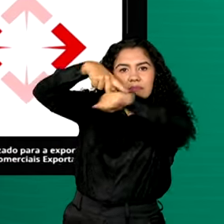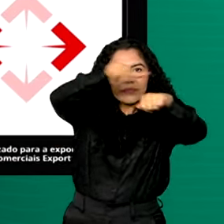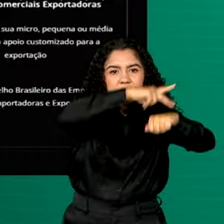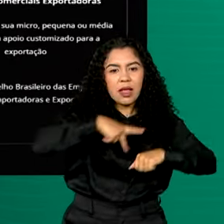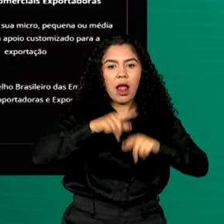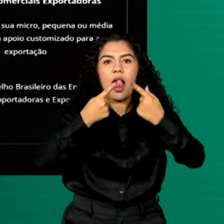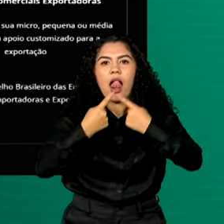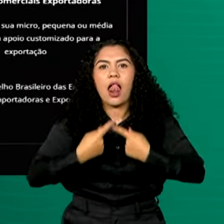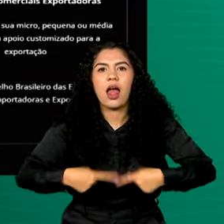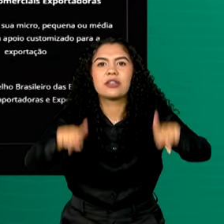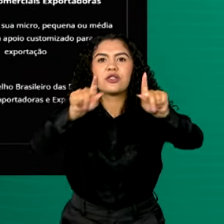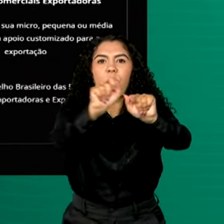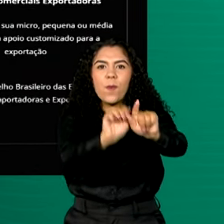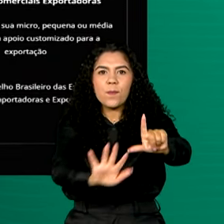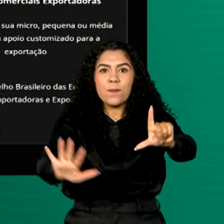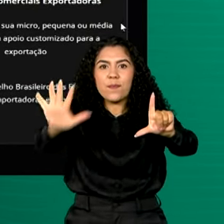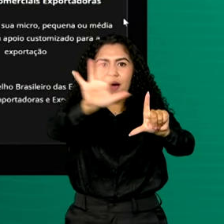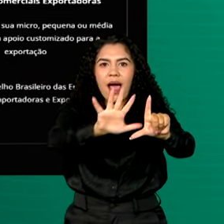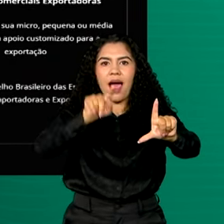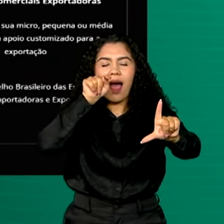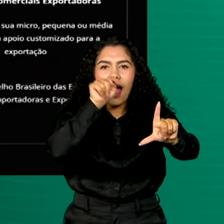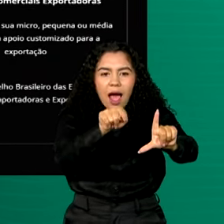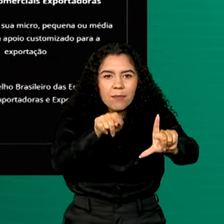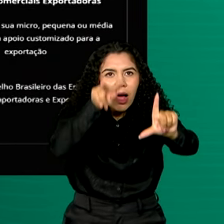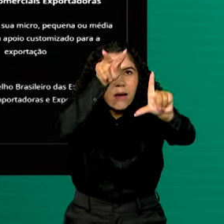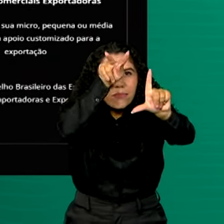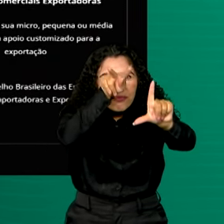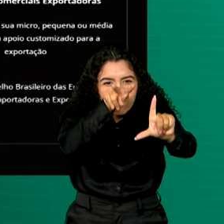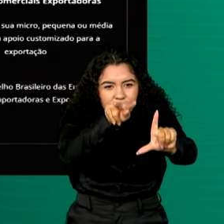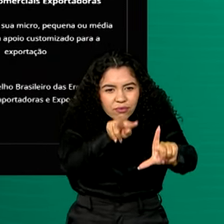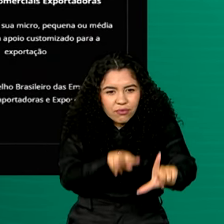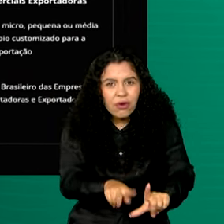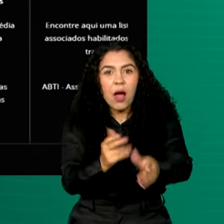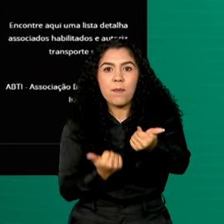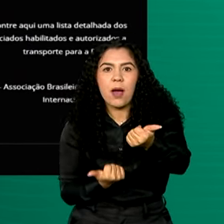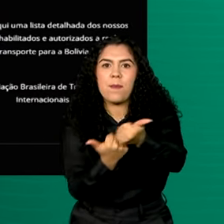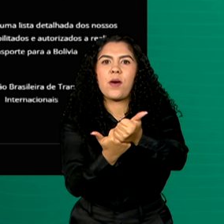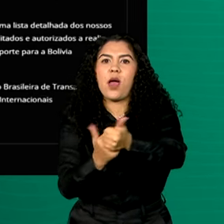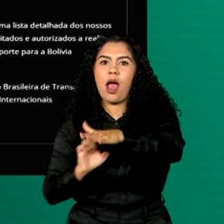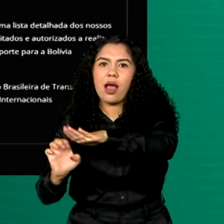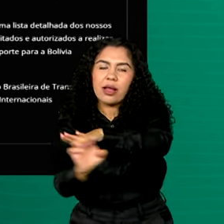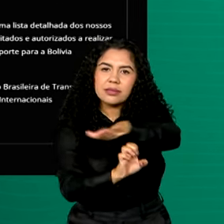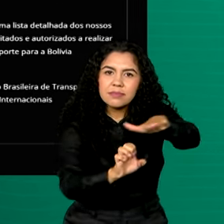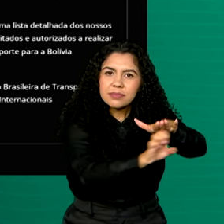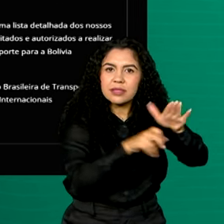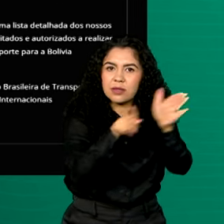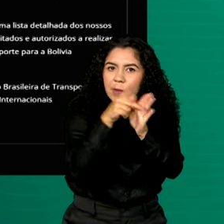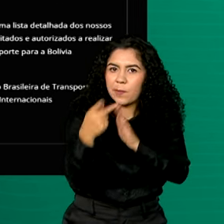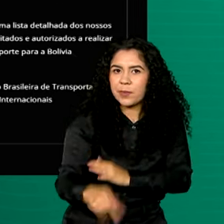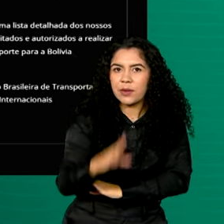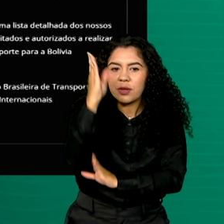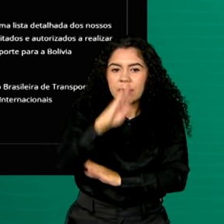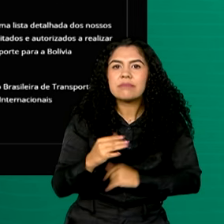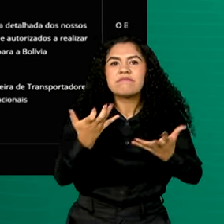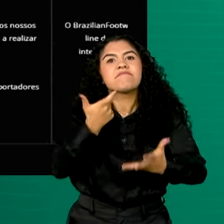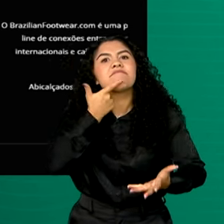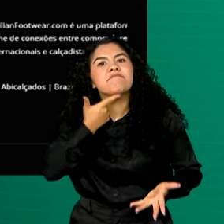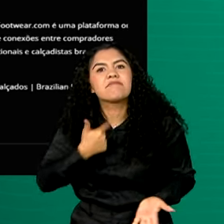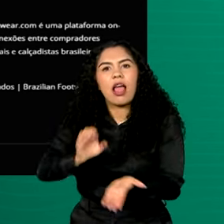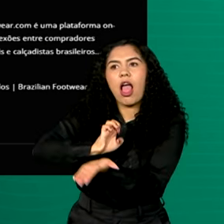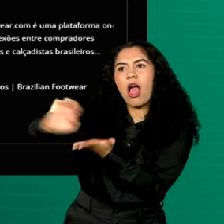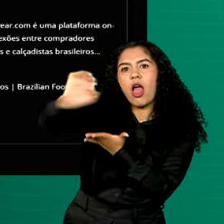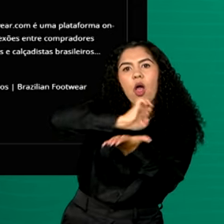virtual que oferece redes de apoio para as empresas brasileiras que desejam exportar ou abrir